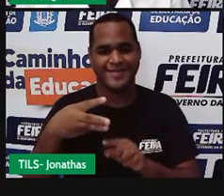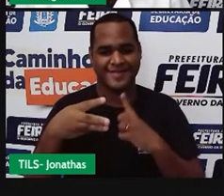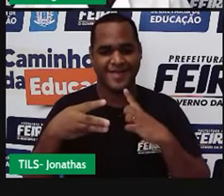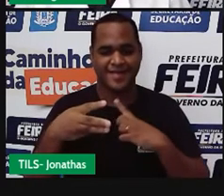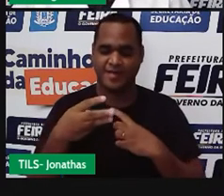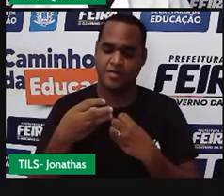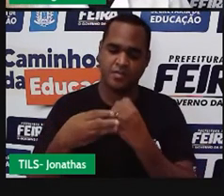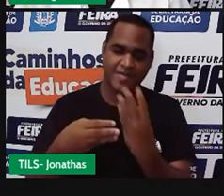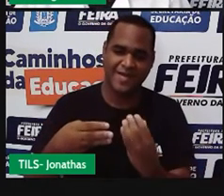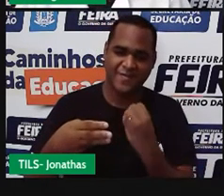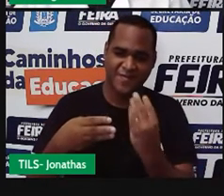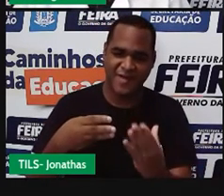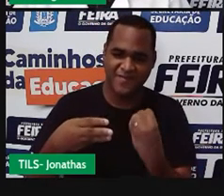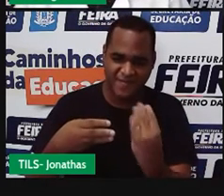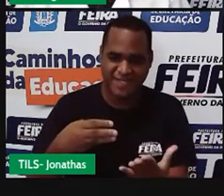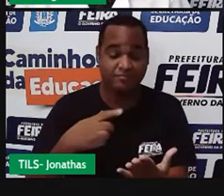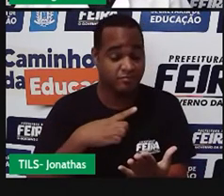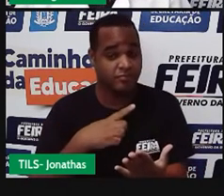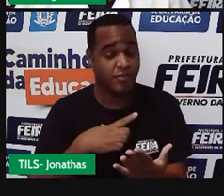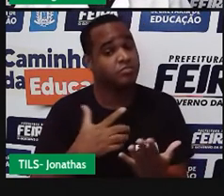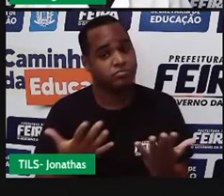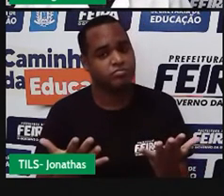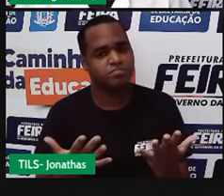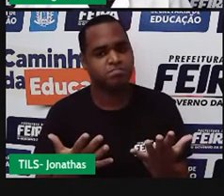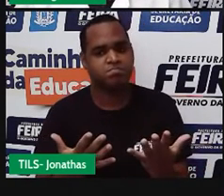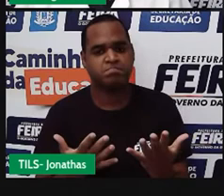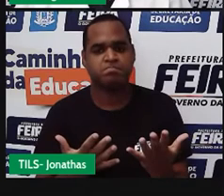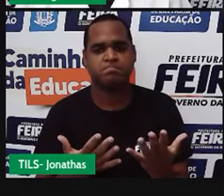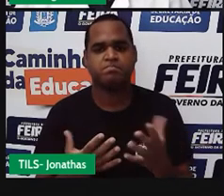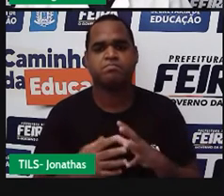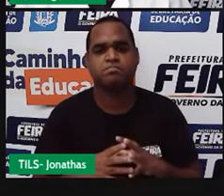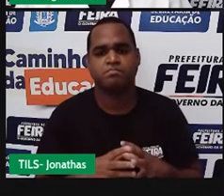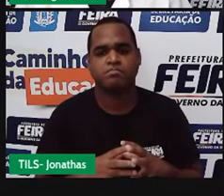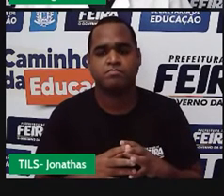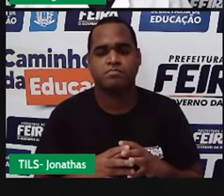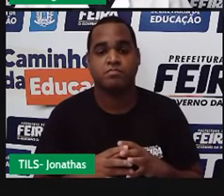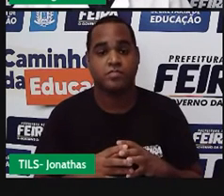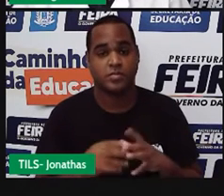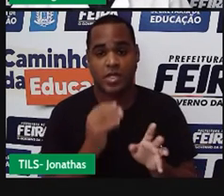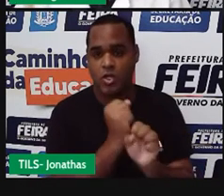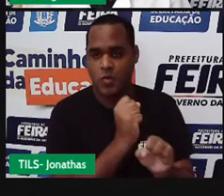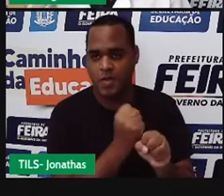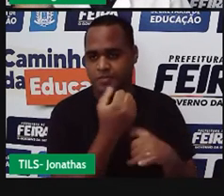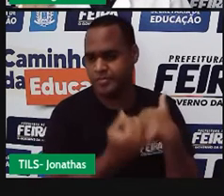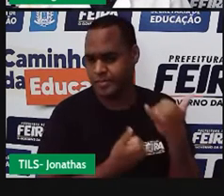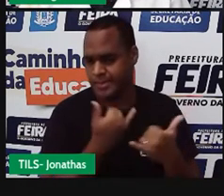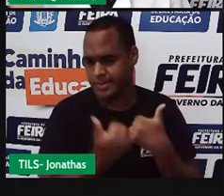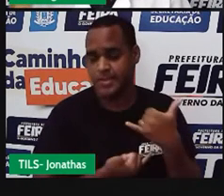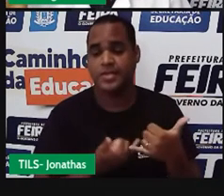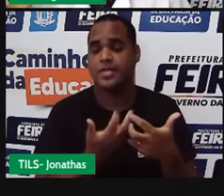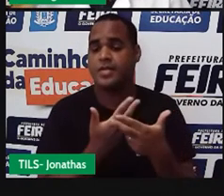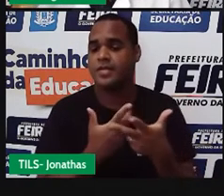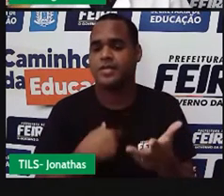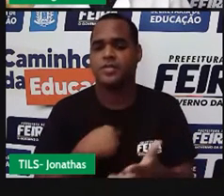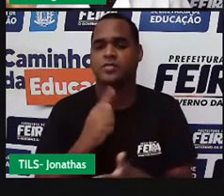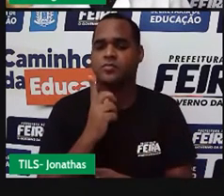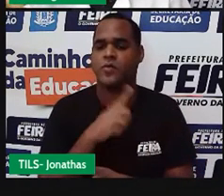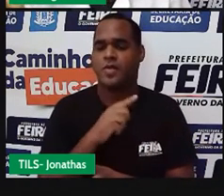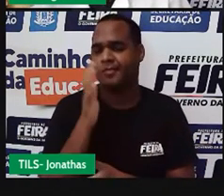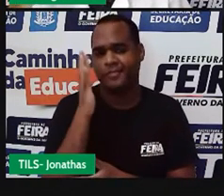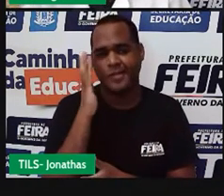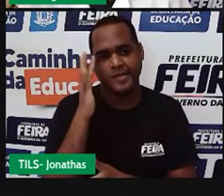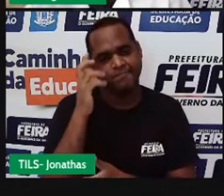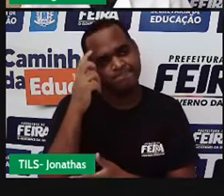receber, vão receber, desculpa, uma quantidade de brinquedos. Então, aí começa a pensar, começa a